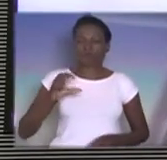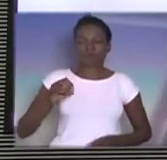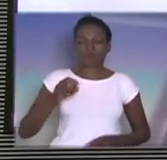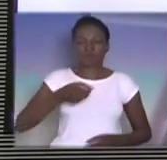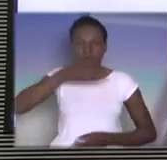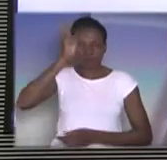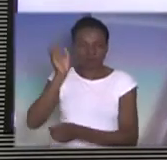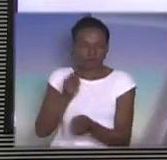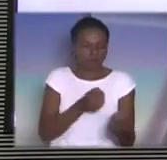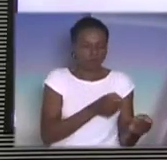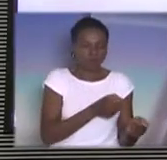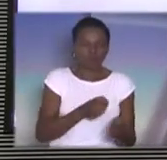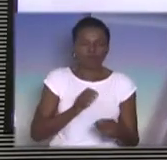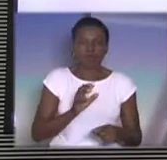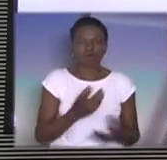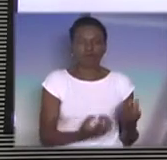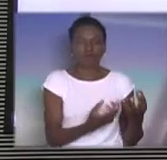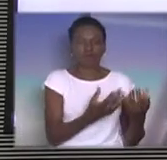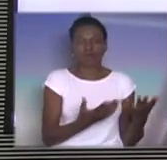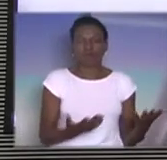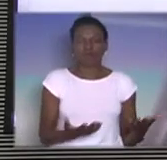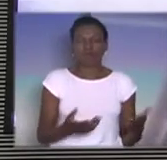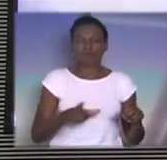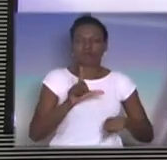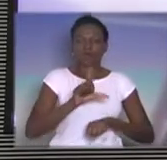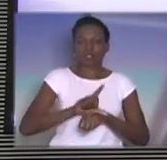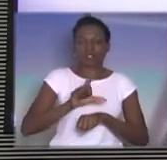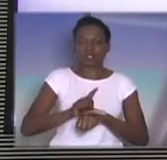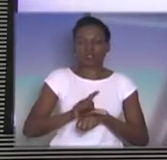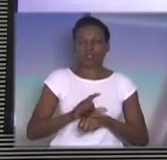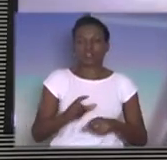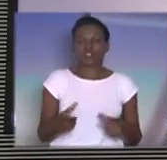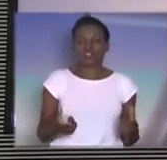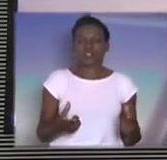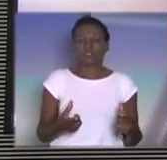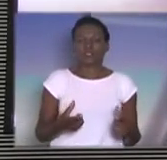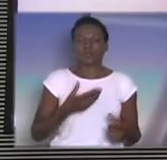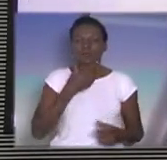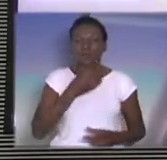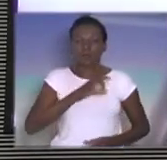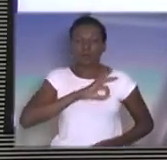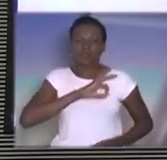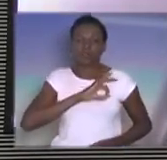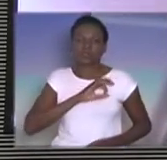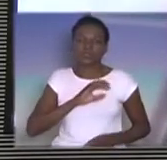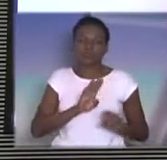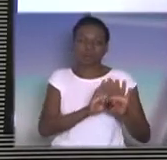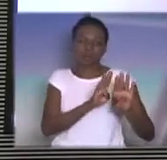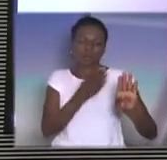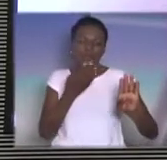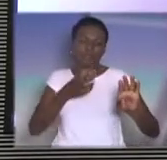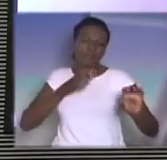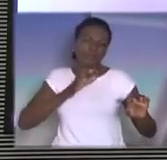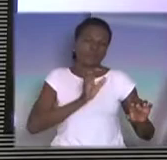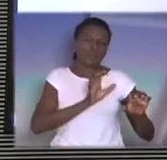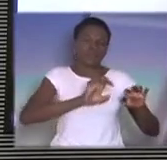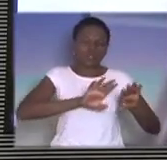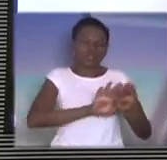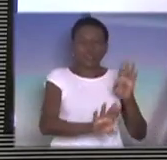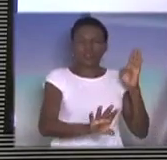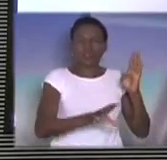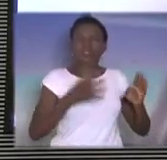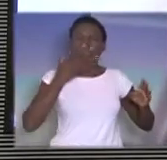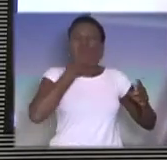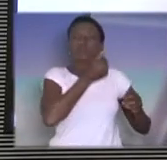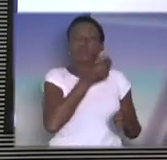Assim que o fogo começou, numa loja no térreo, o policial forçou a porta do prédio. Depois, resgatou os moradores